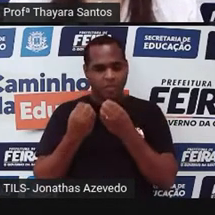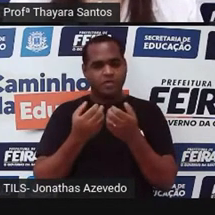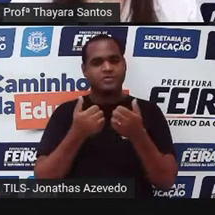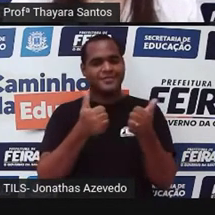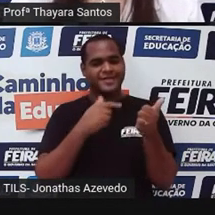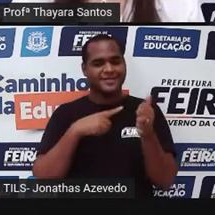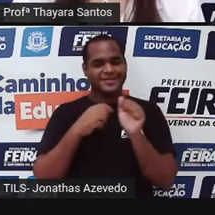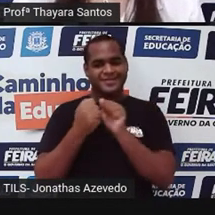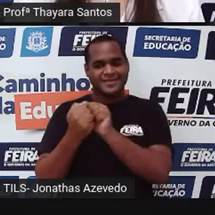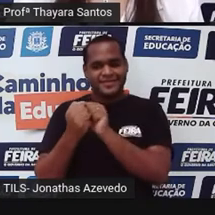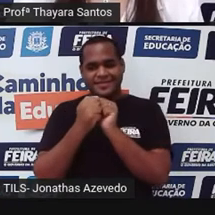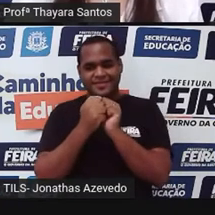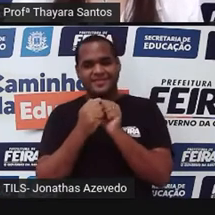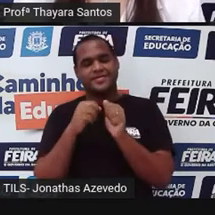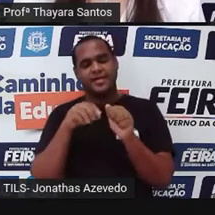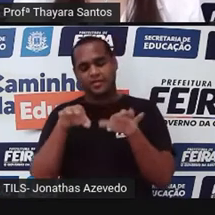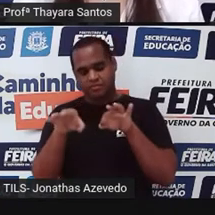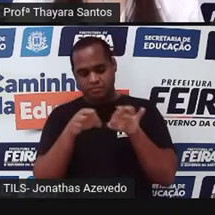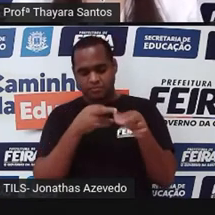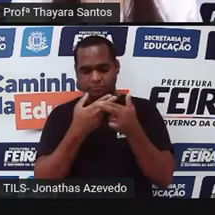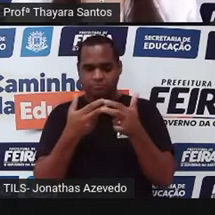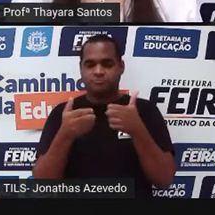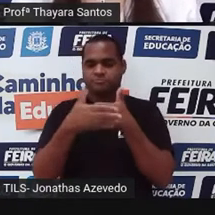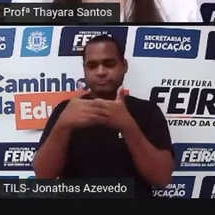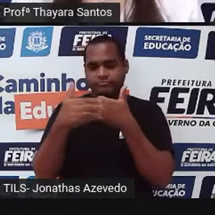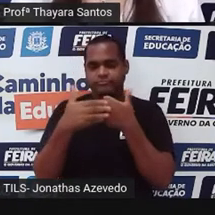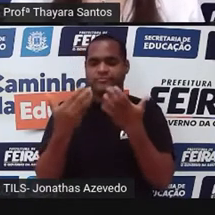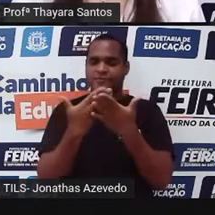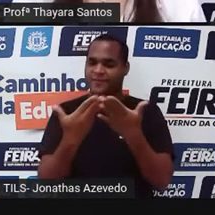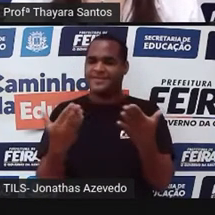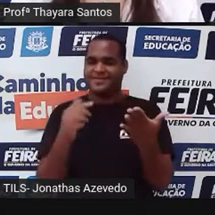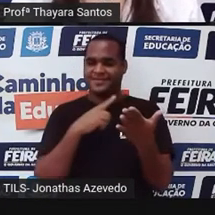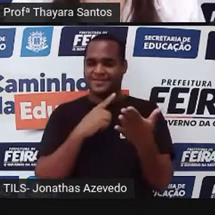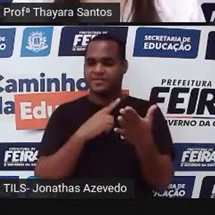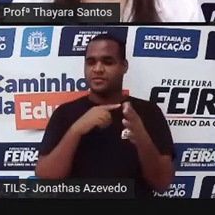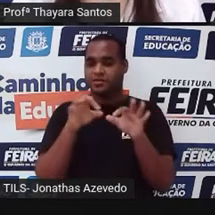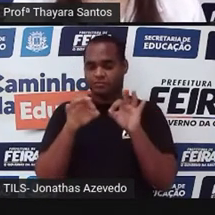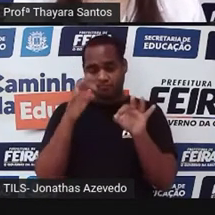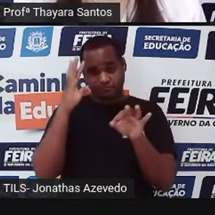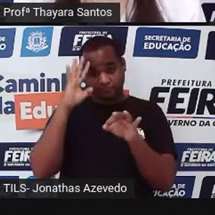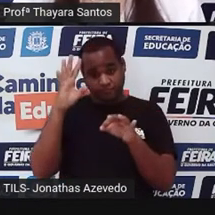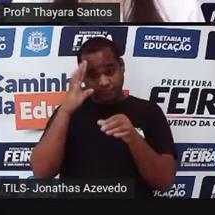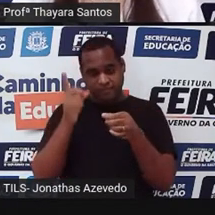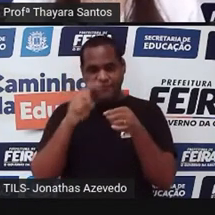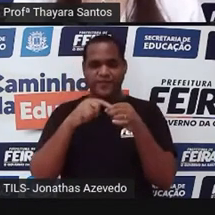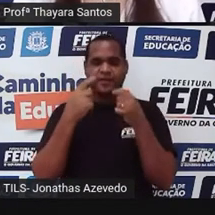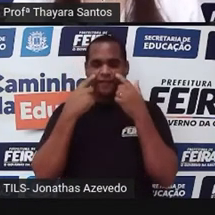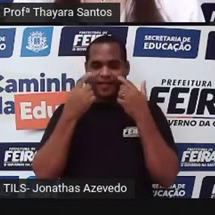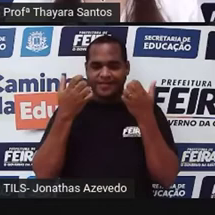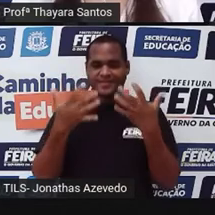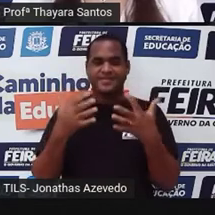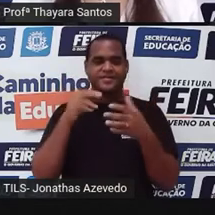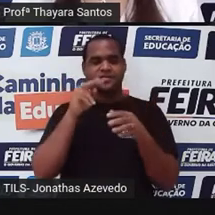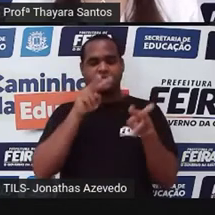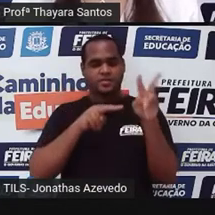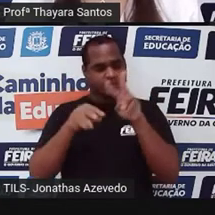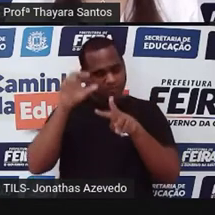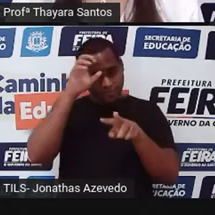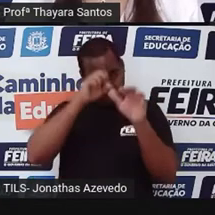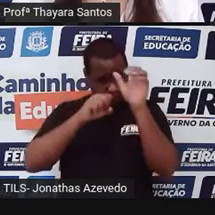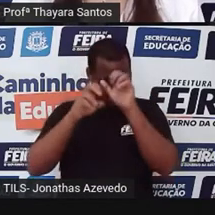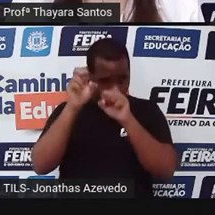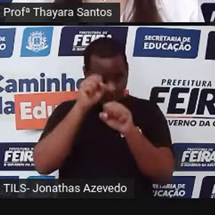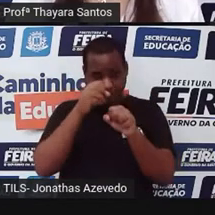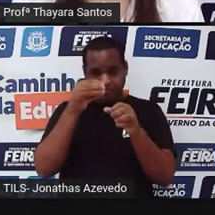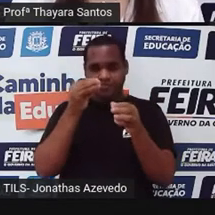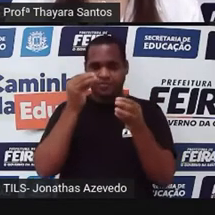conosco, porque tudo aqui está sendo preparado com muito carinho para vocês. Então, ter esse retorno, ver que vocês estão assistindo, vocês estão interagindo nas